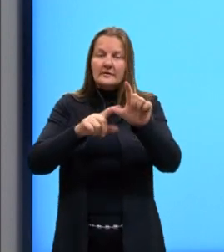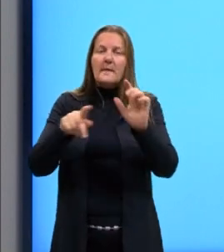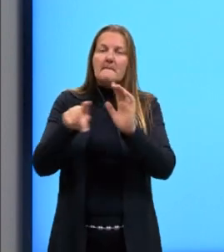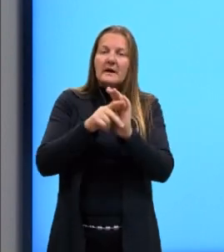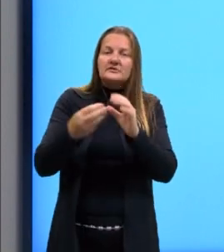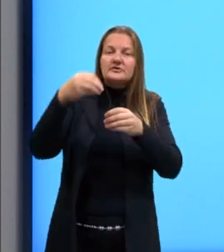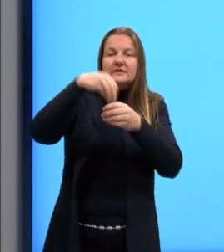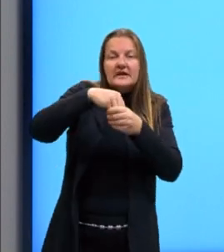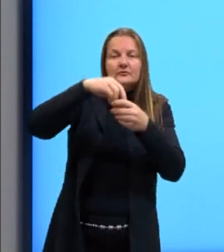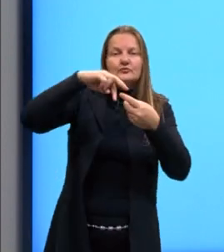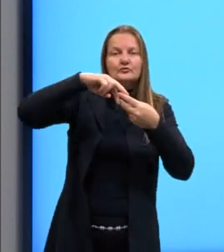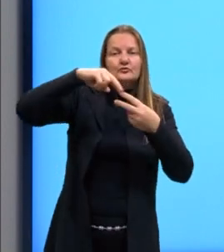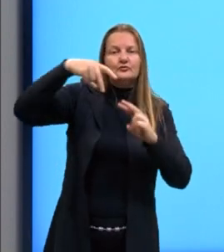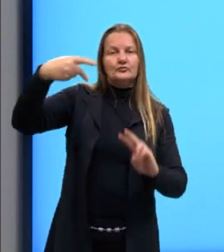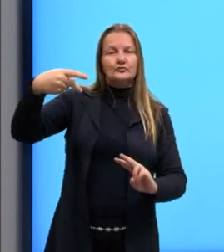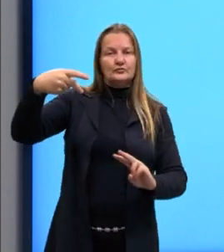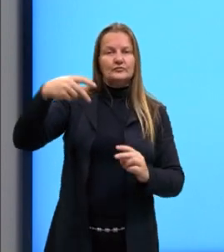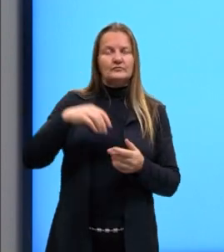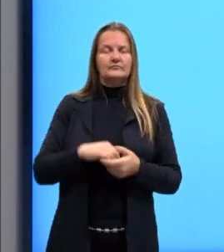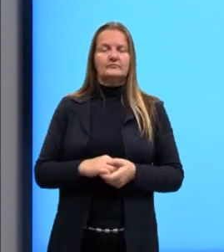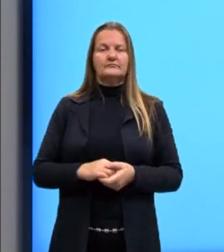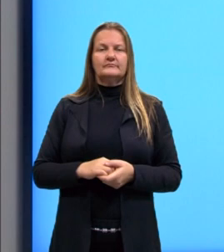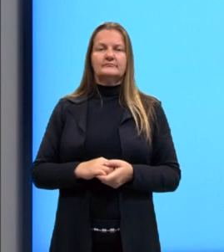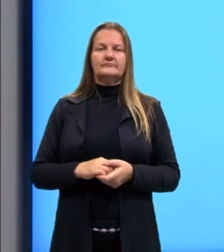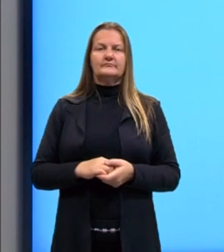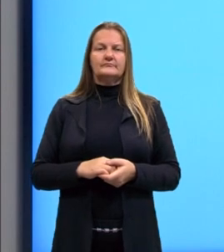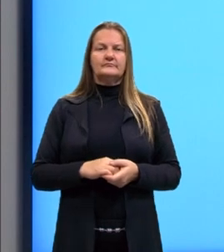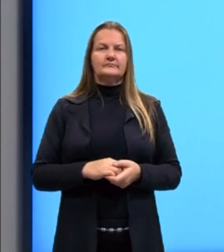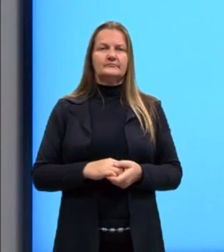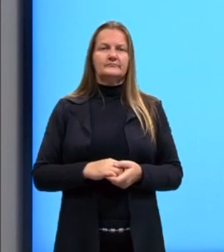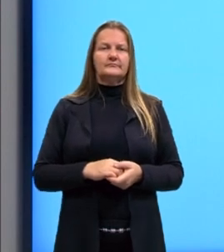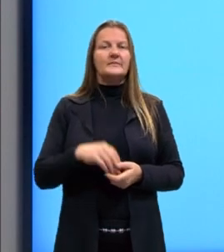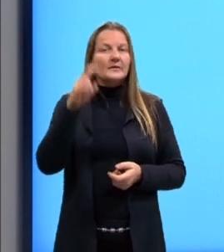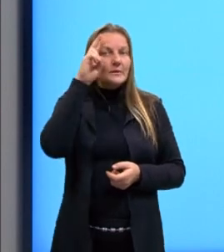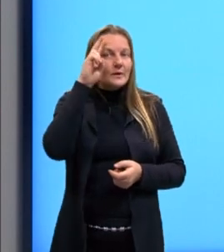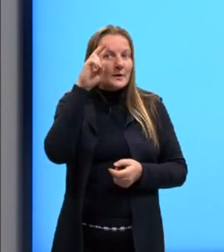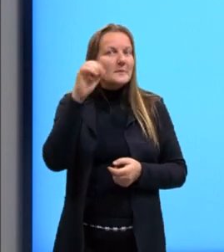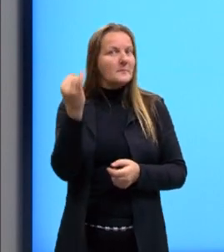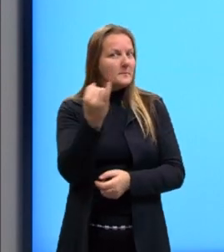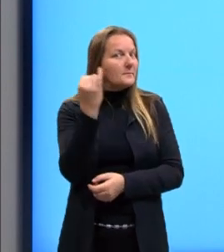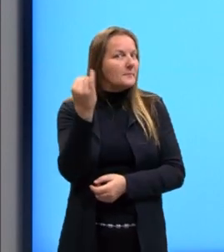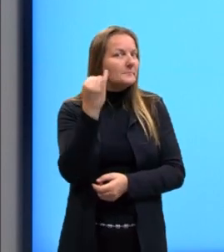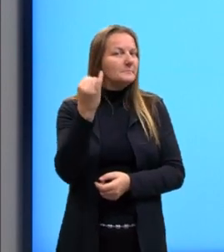partes, são os nucleotídeos que compõem o DNA. Lembrem-se disso.